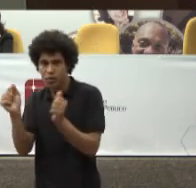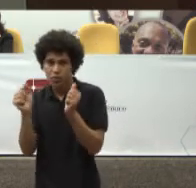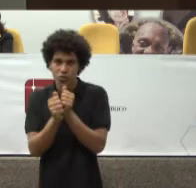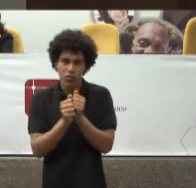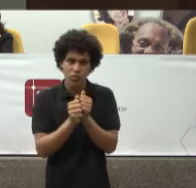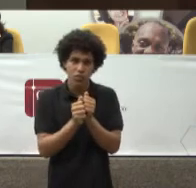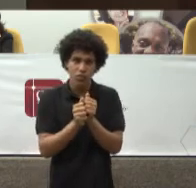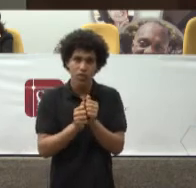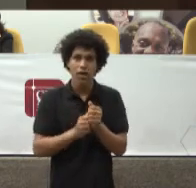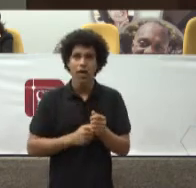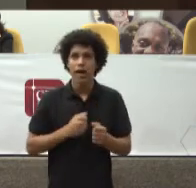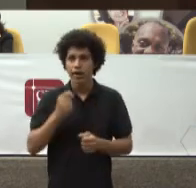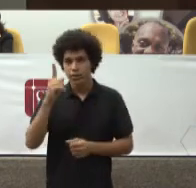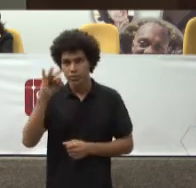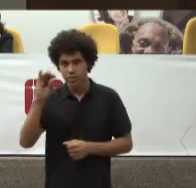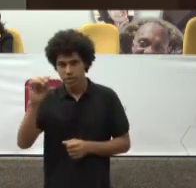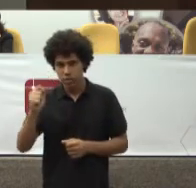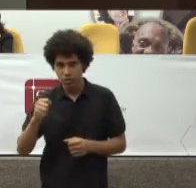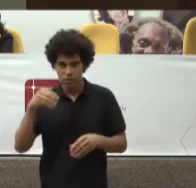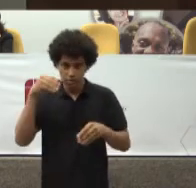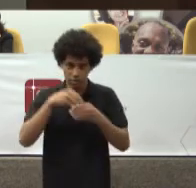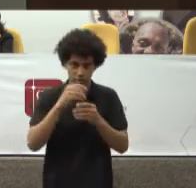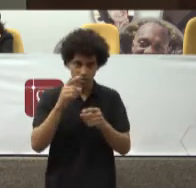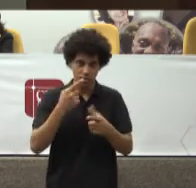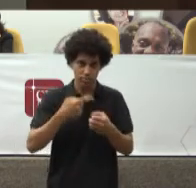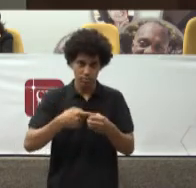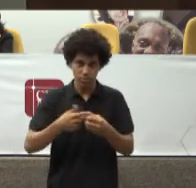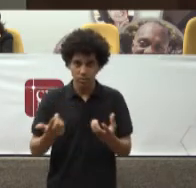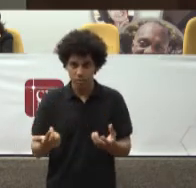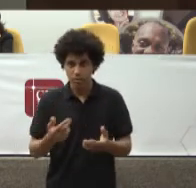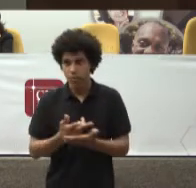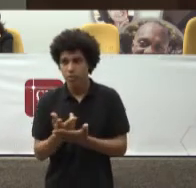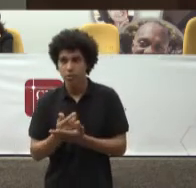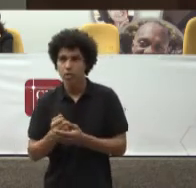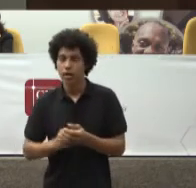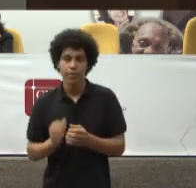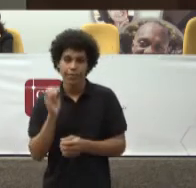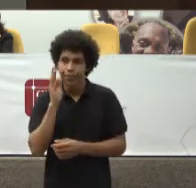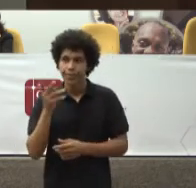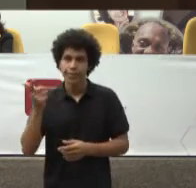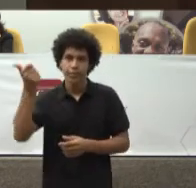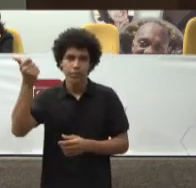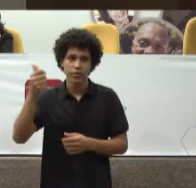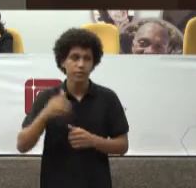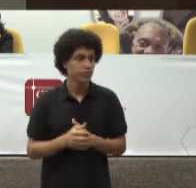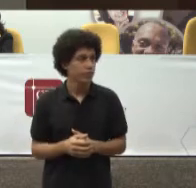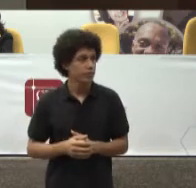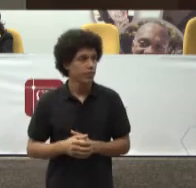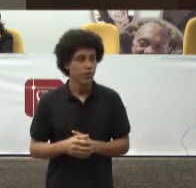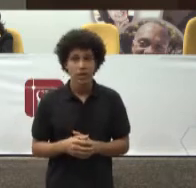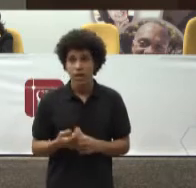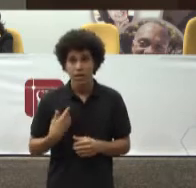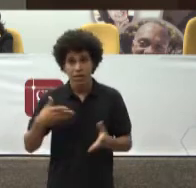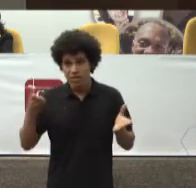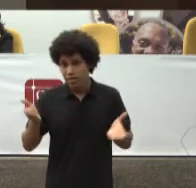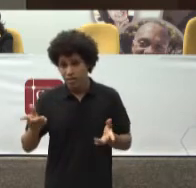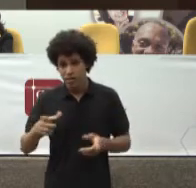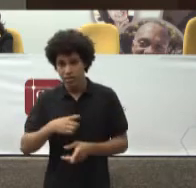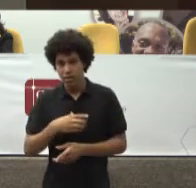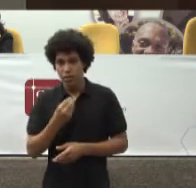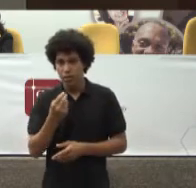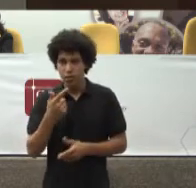De saúde Porque nós Já temos Problemas Demais Dentro do SUS Para criarmos Outros problemas Ou outras